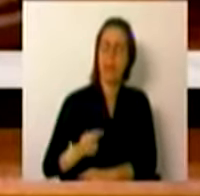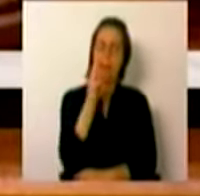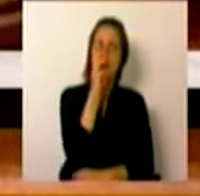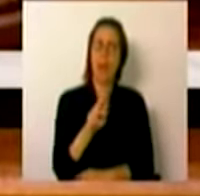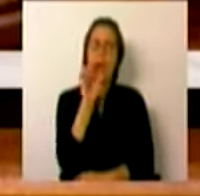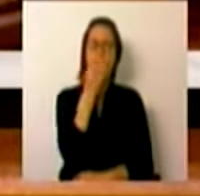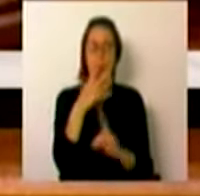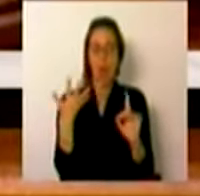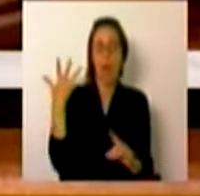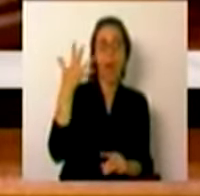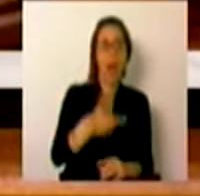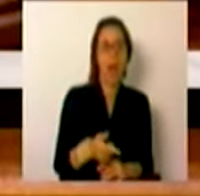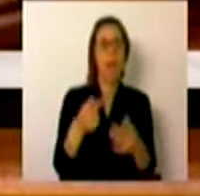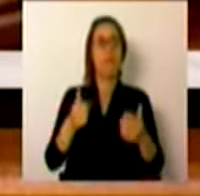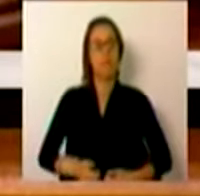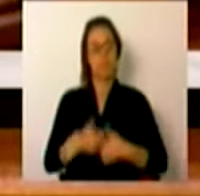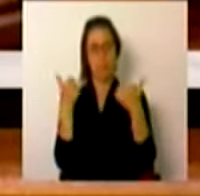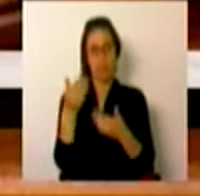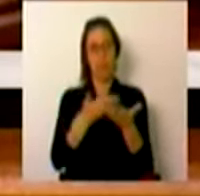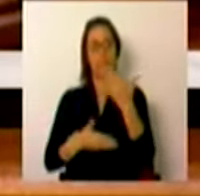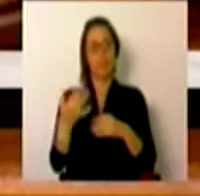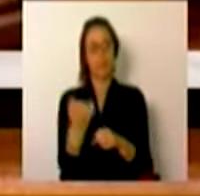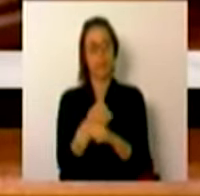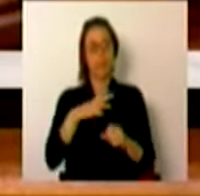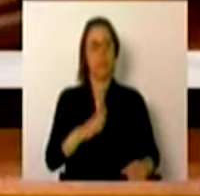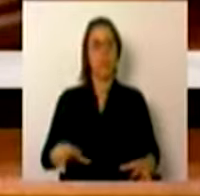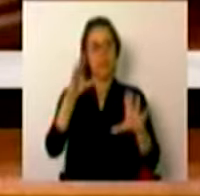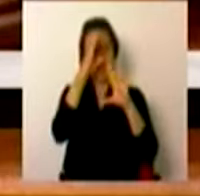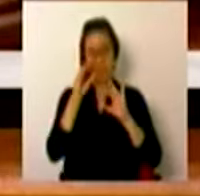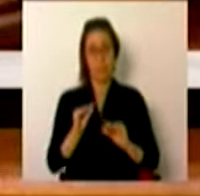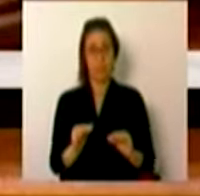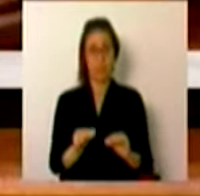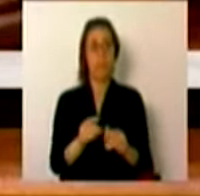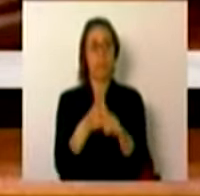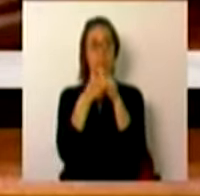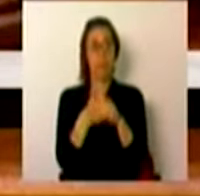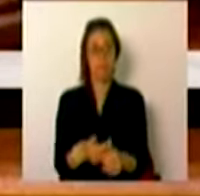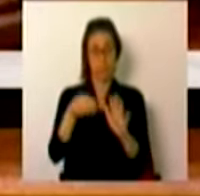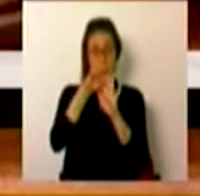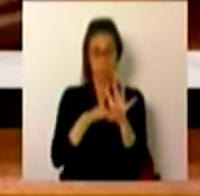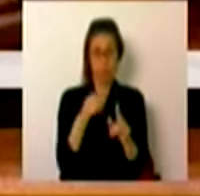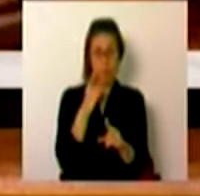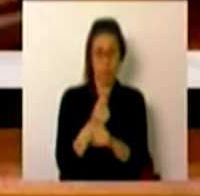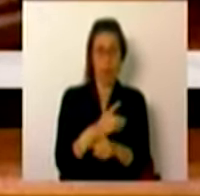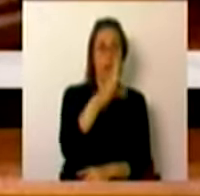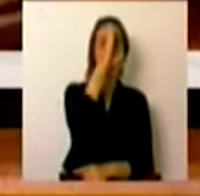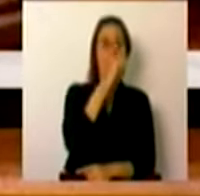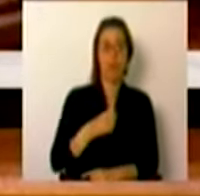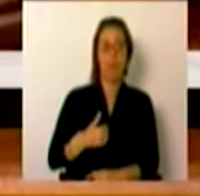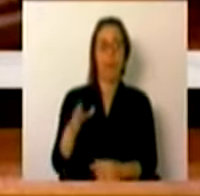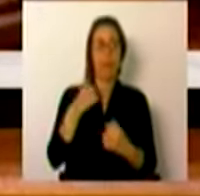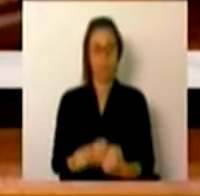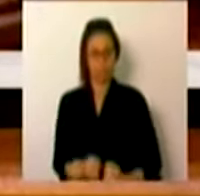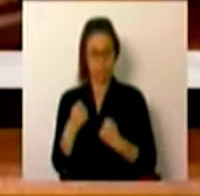milhares de alunos de amanhã que ficam melhor servidos por um Serviço Nacional de Educação que, cumprindo o programa deste Governo, deixaremos mais